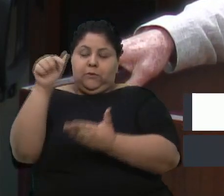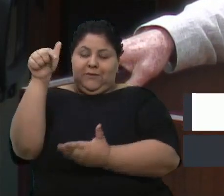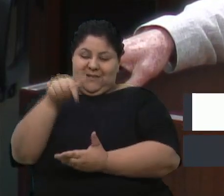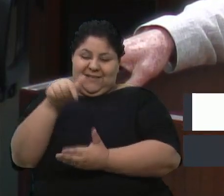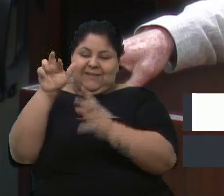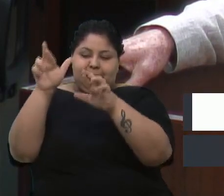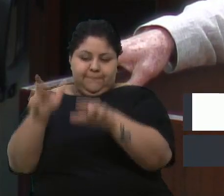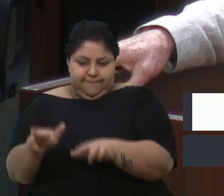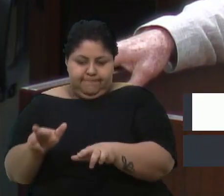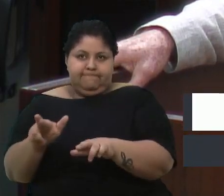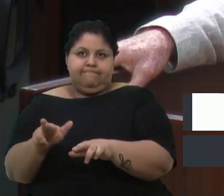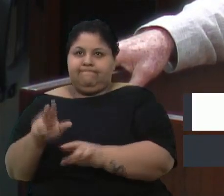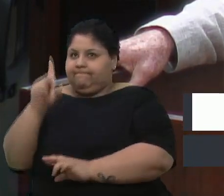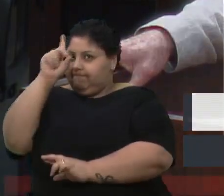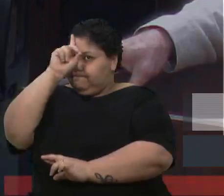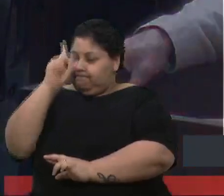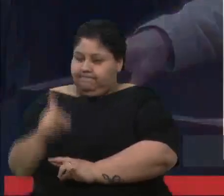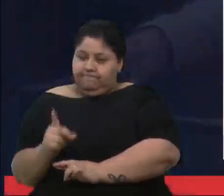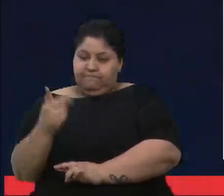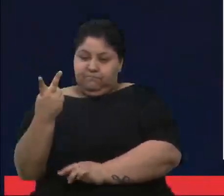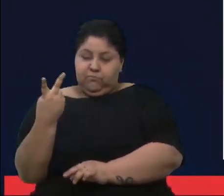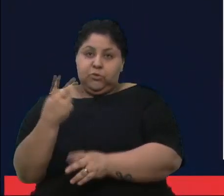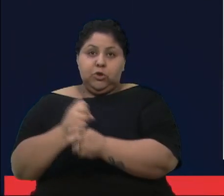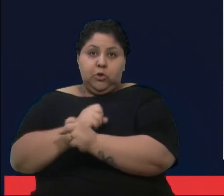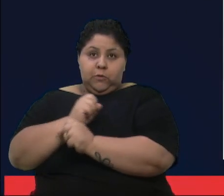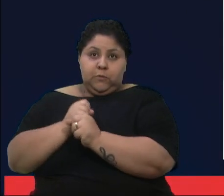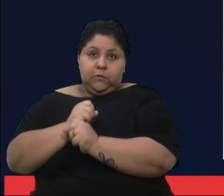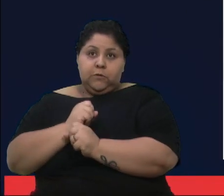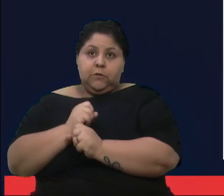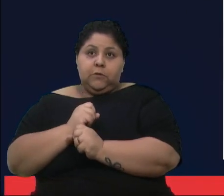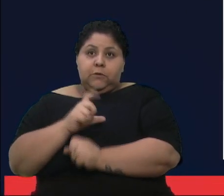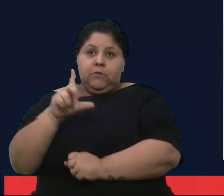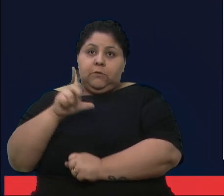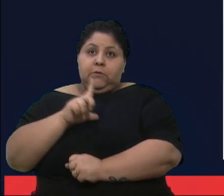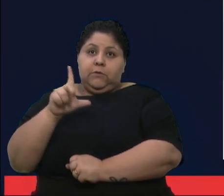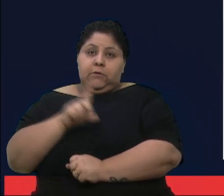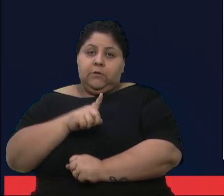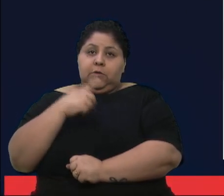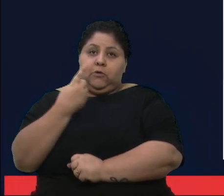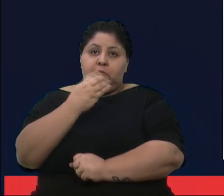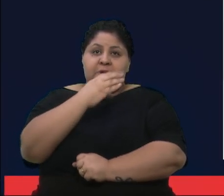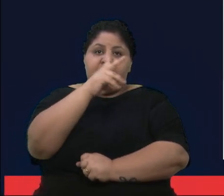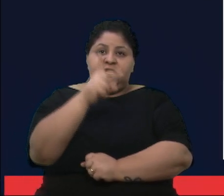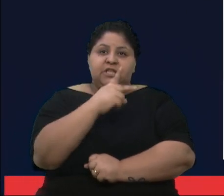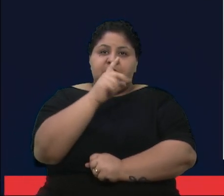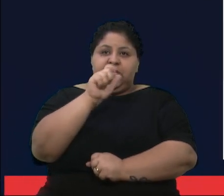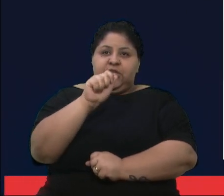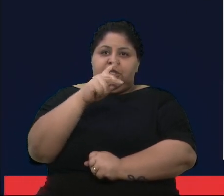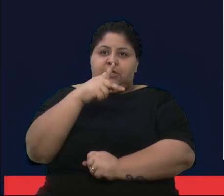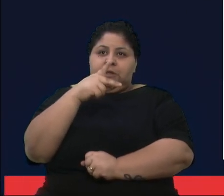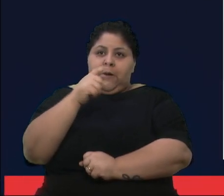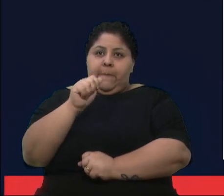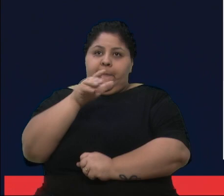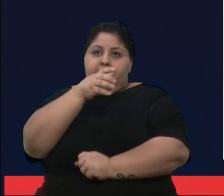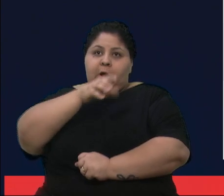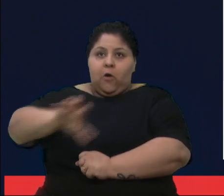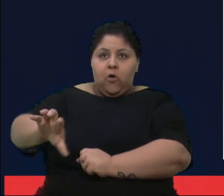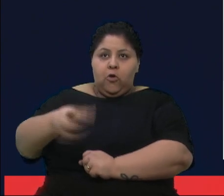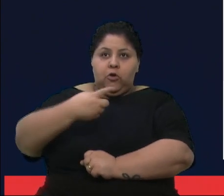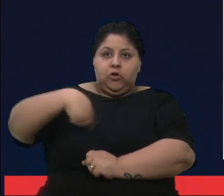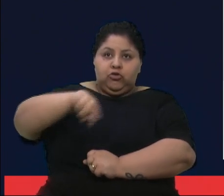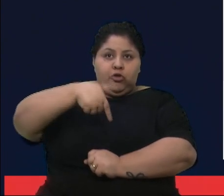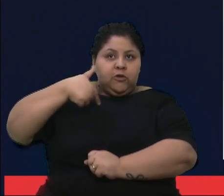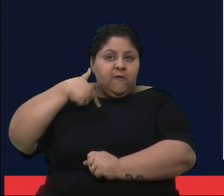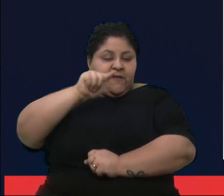O mandato é de dois anos, tinha uma chapa de oposição e nós vencemos a